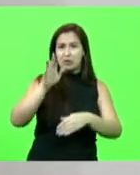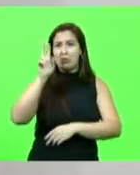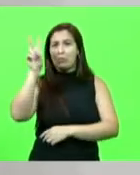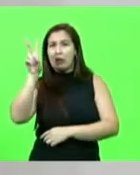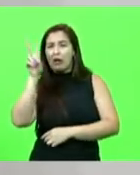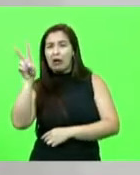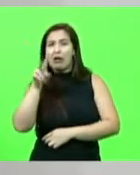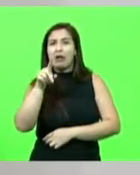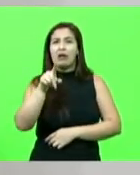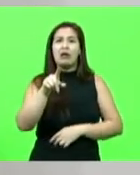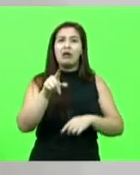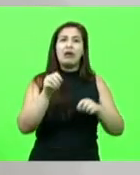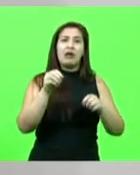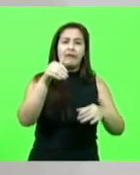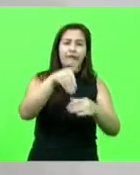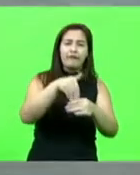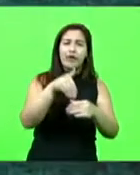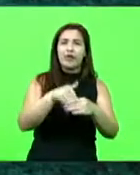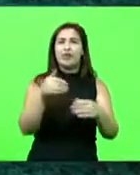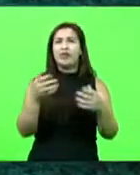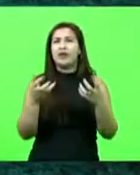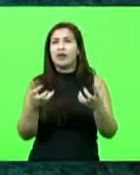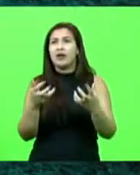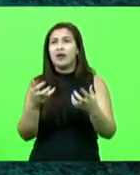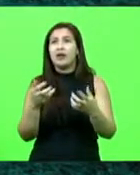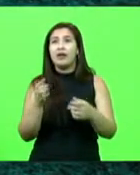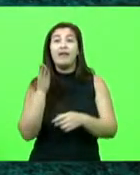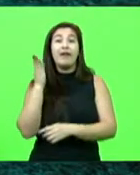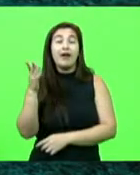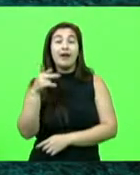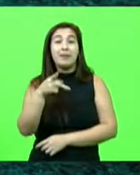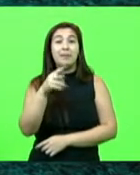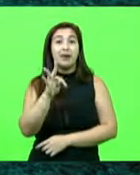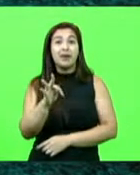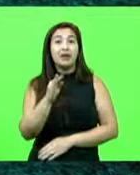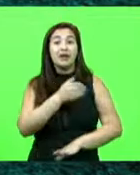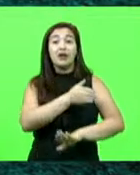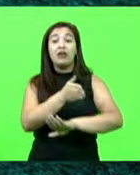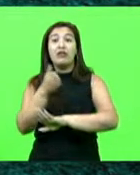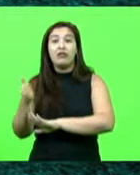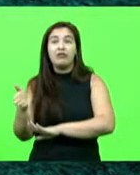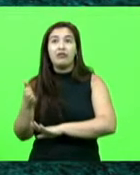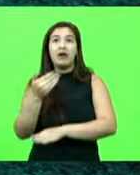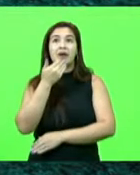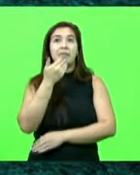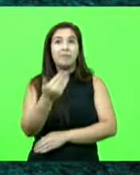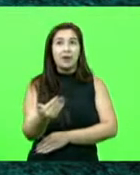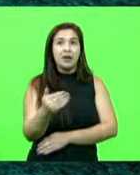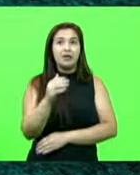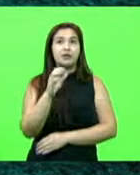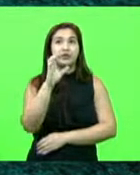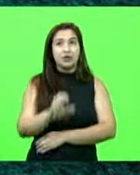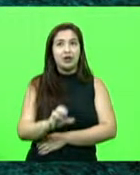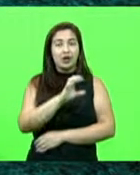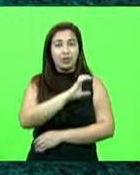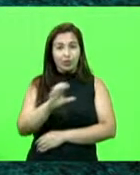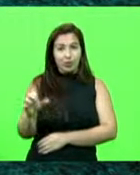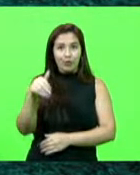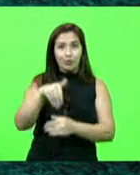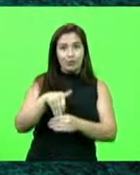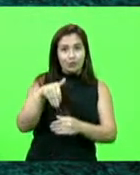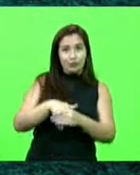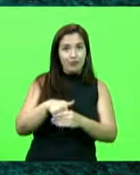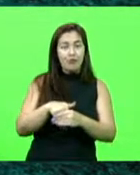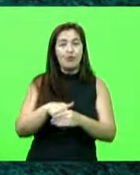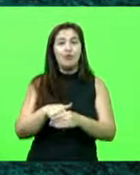quando chega a época da eleição, o PT vai atrás do voto dos católicos, dos cristãos, dos evangélicos. Olha ali, assessor de Lula